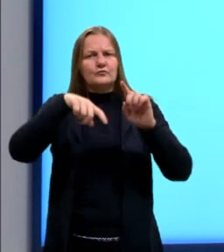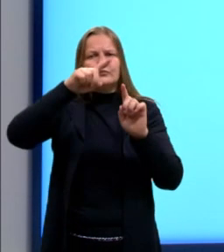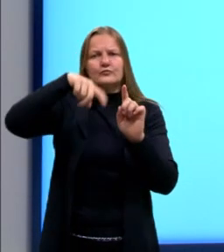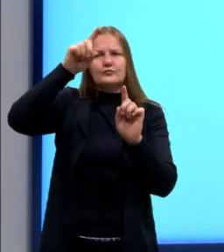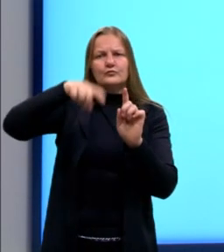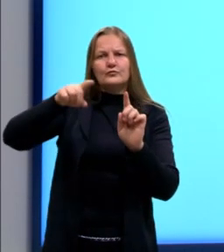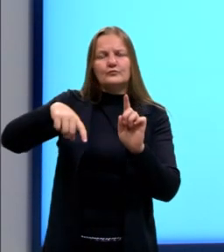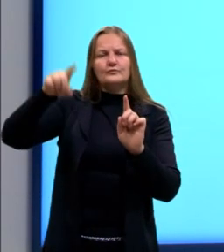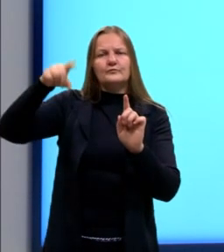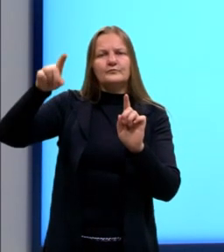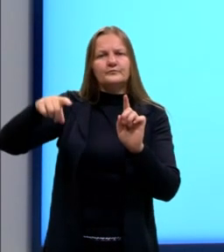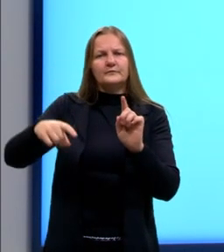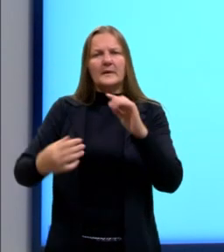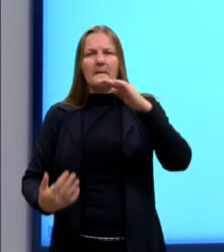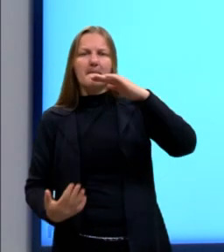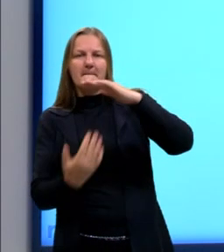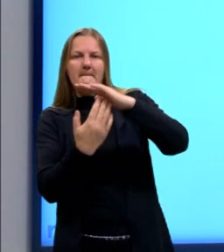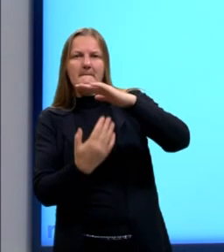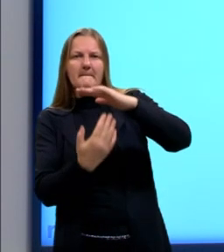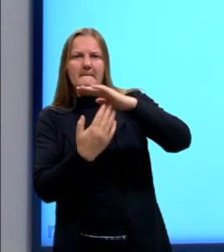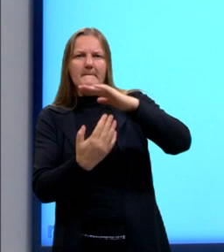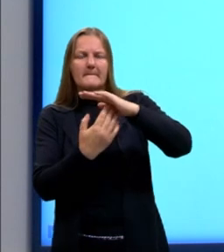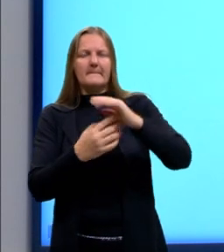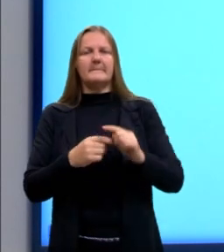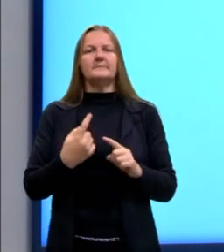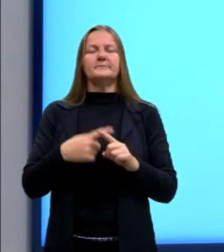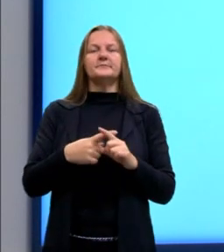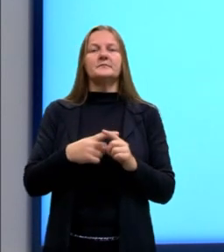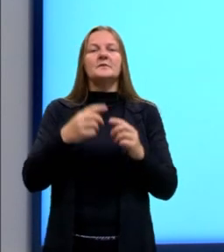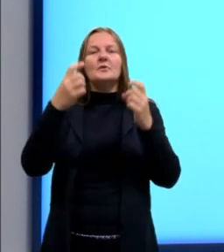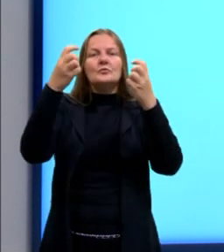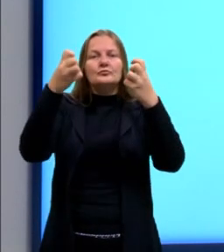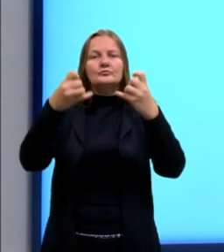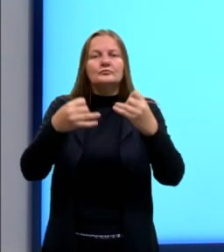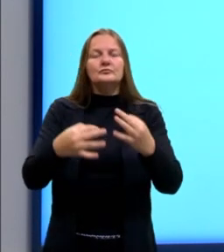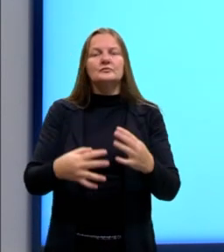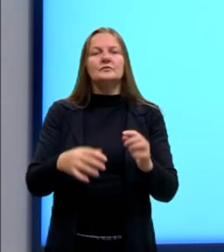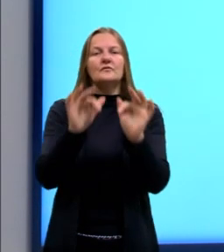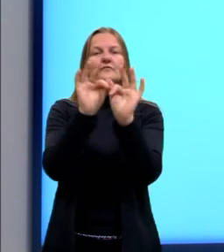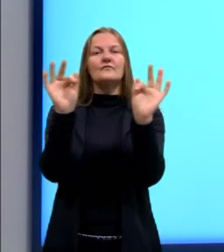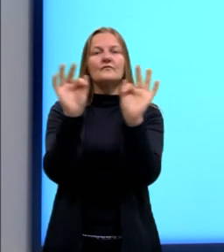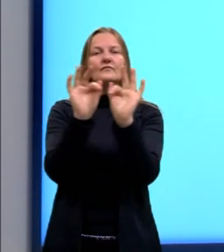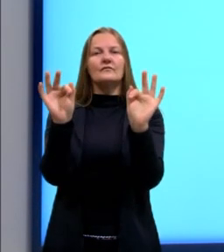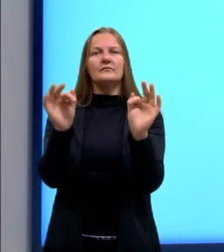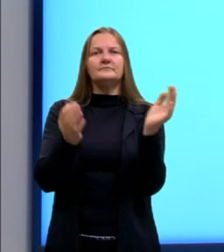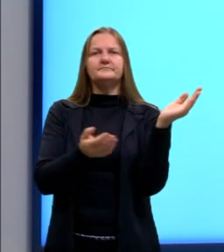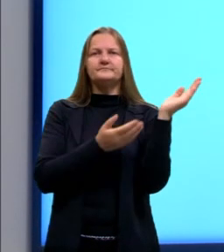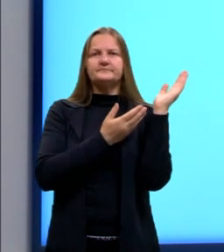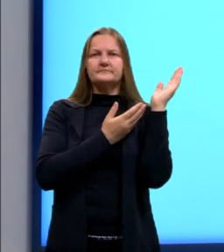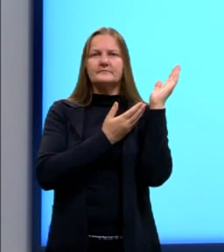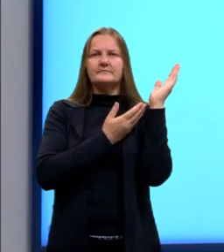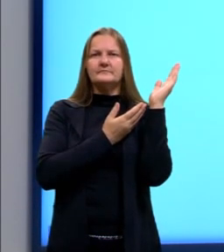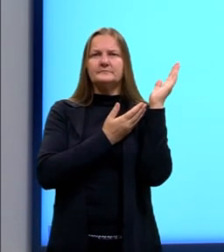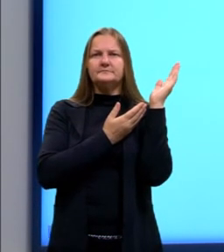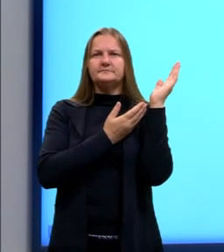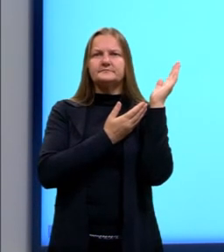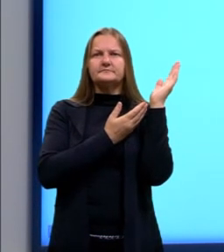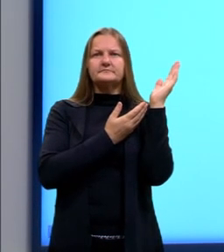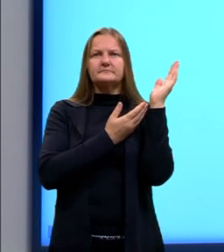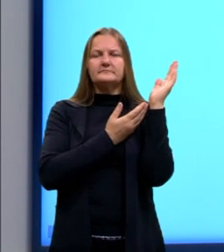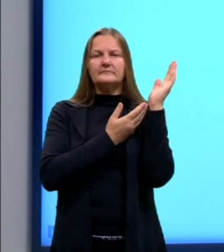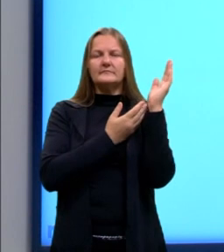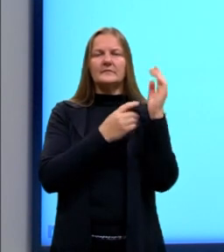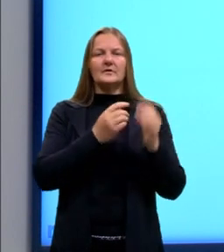máxima, que por sua vez é determinada pela fórmula. A fórmula então é